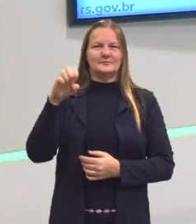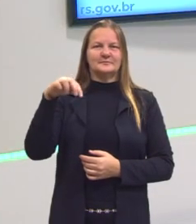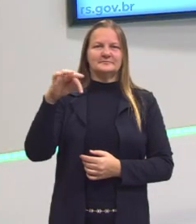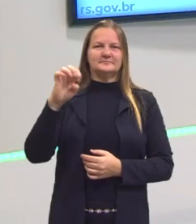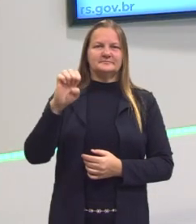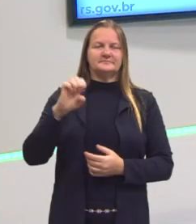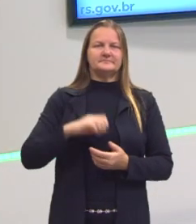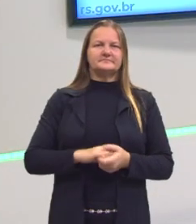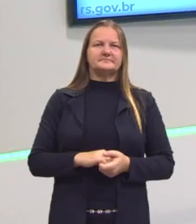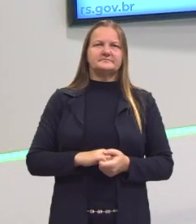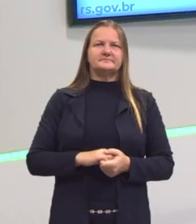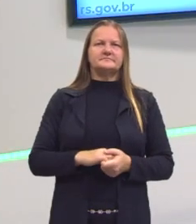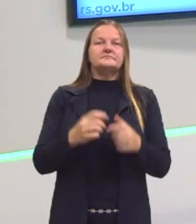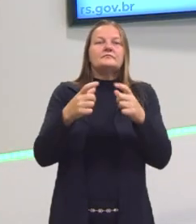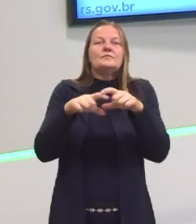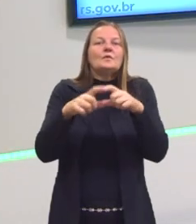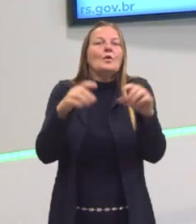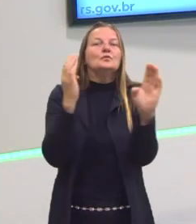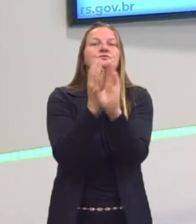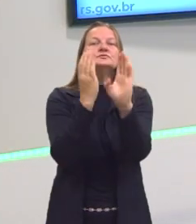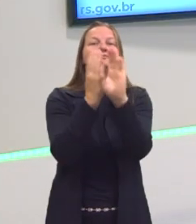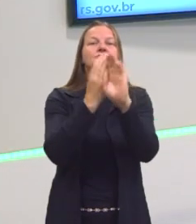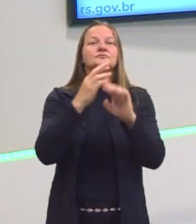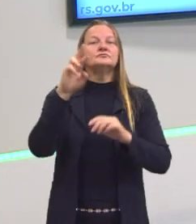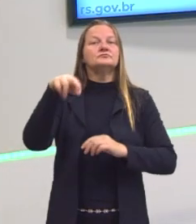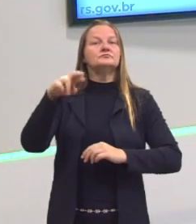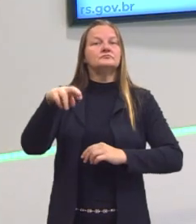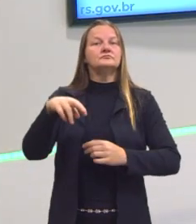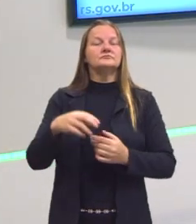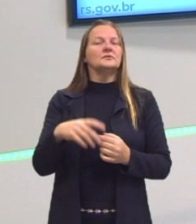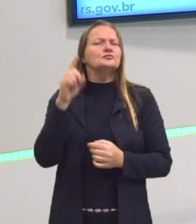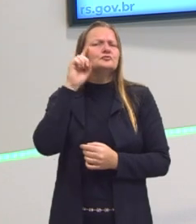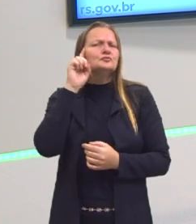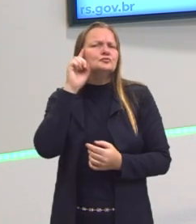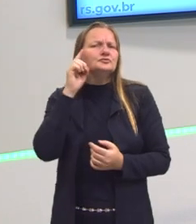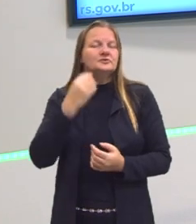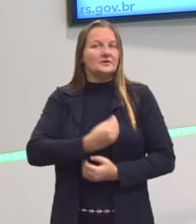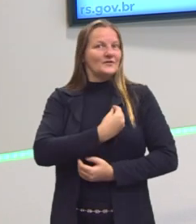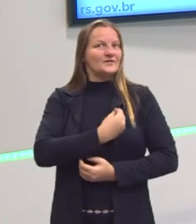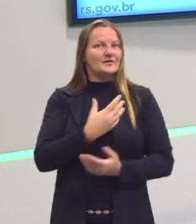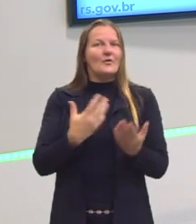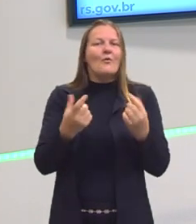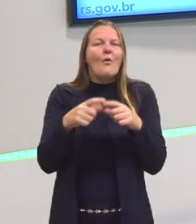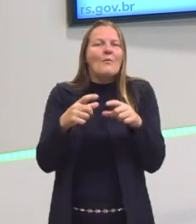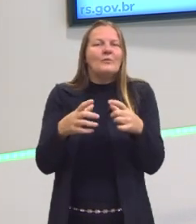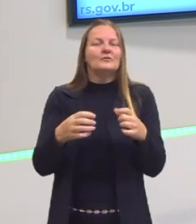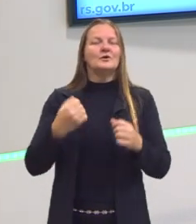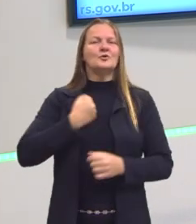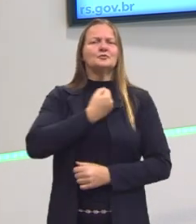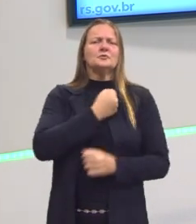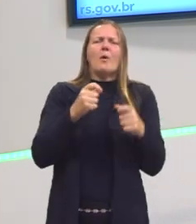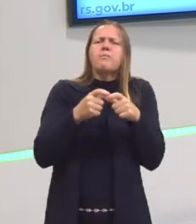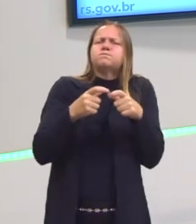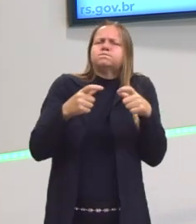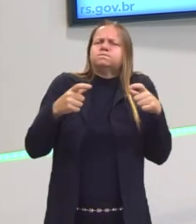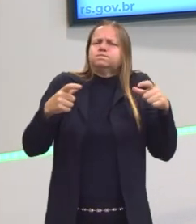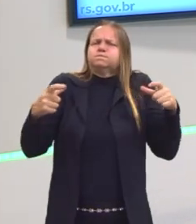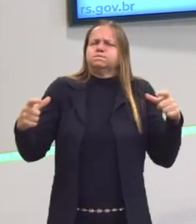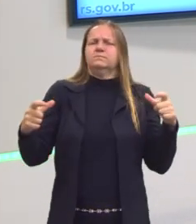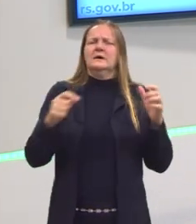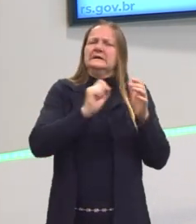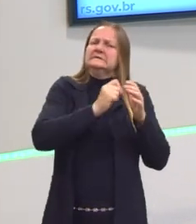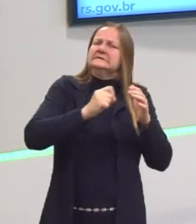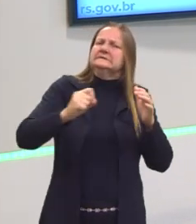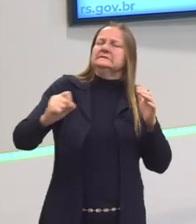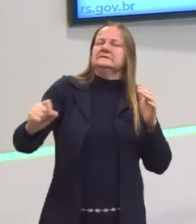Onde nós encontramos as razões, então, no nosso dia a dia, né? Um número grande, ele pode ser escrito